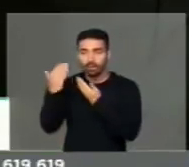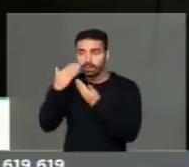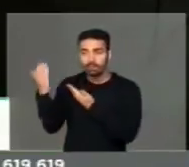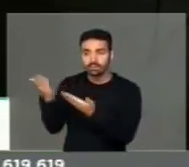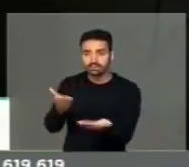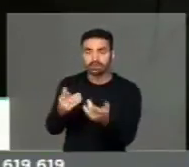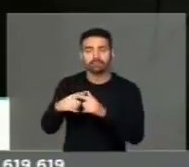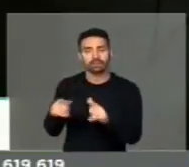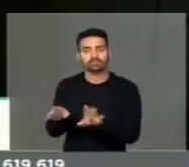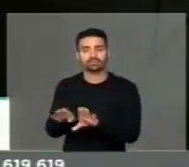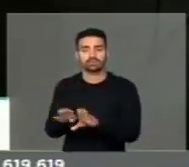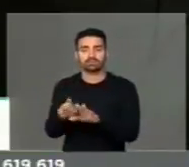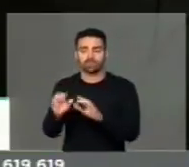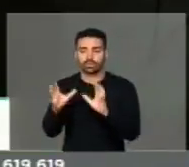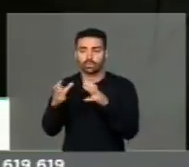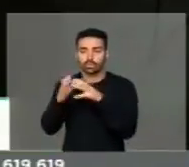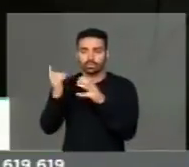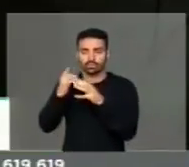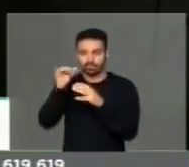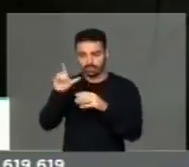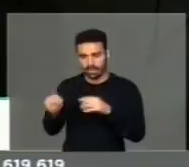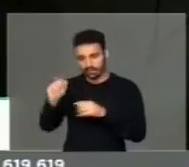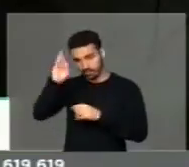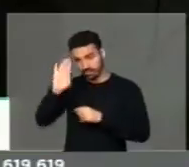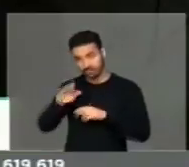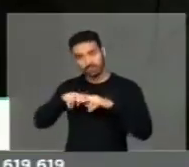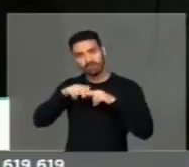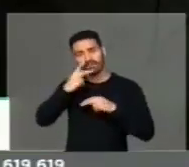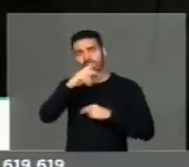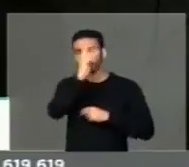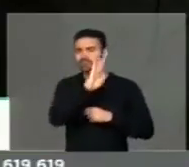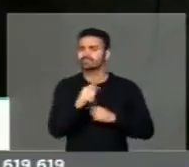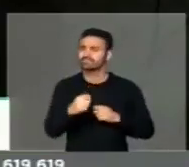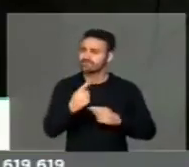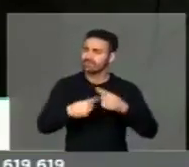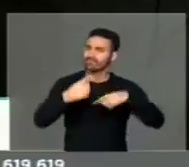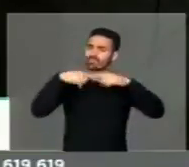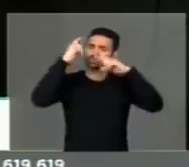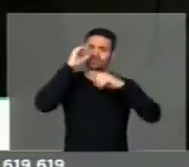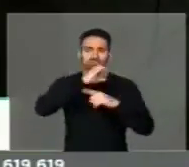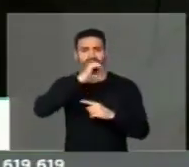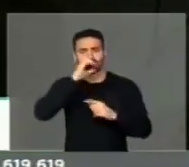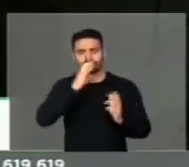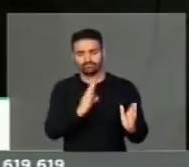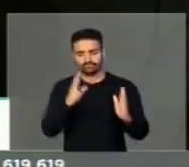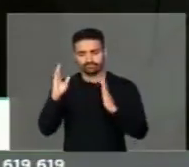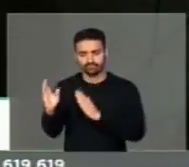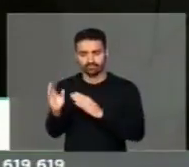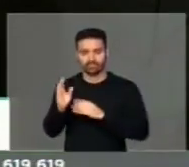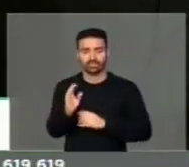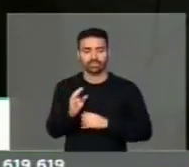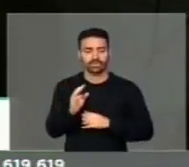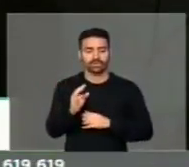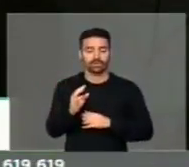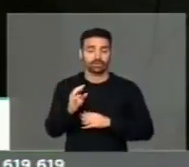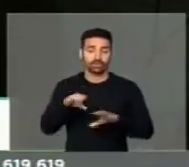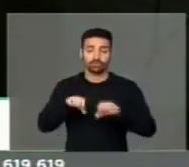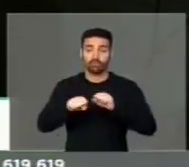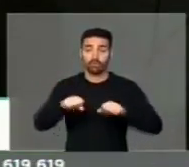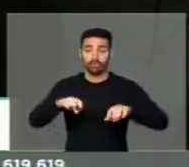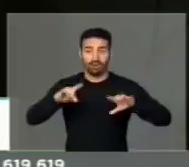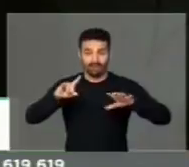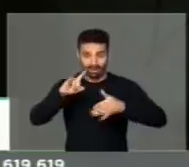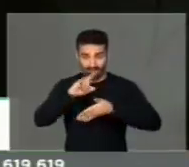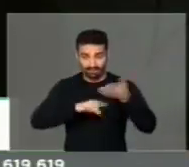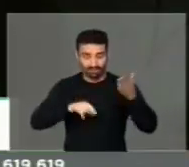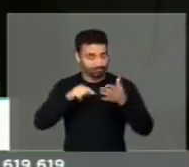a nossa coletividade italiana no Brasil, mas dizer a ele o quanto o Brasil precisa evoluir. Títulos universitários é um grande exemplo disso.